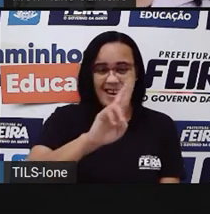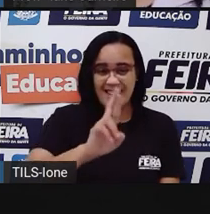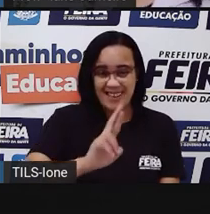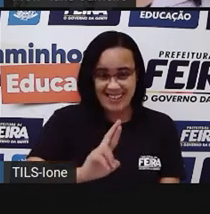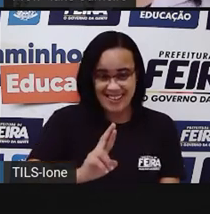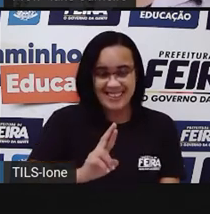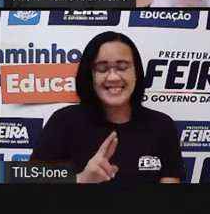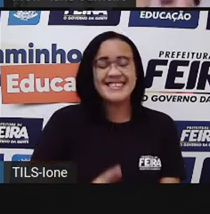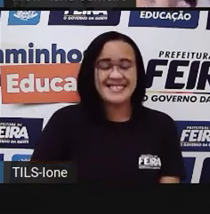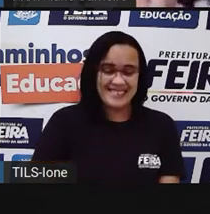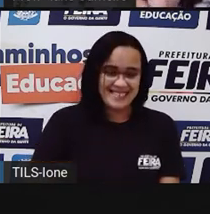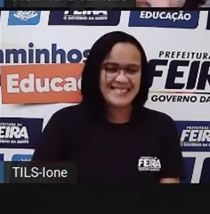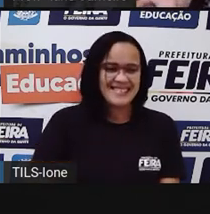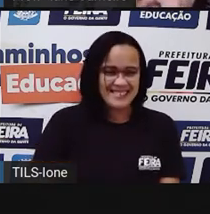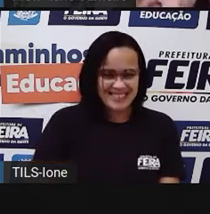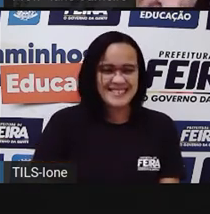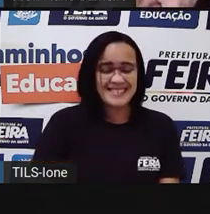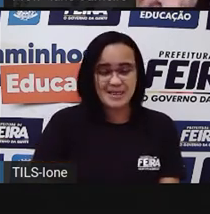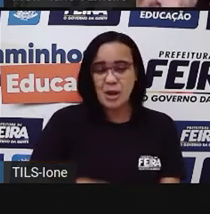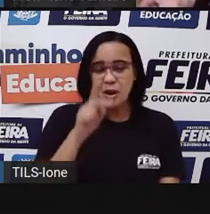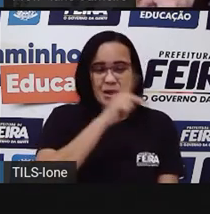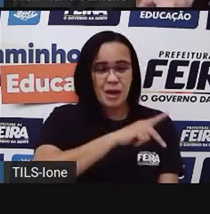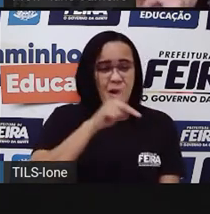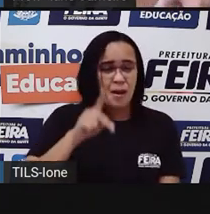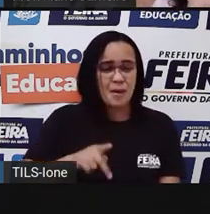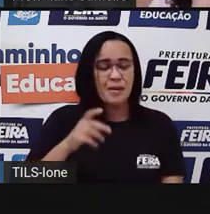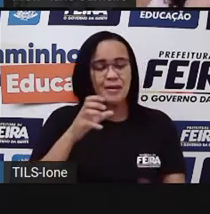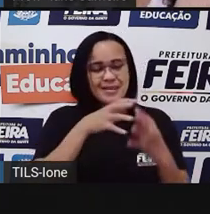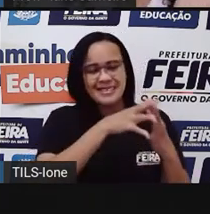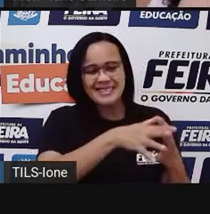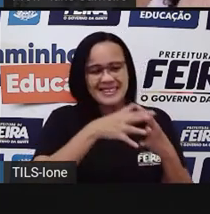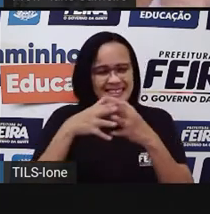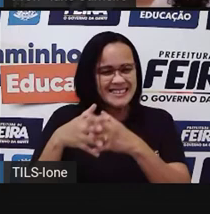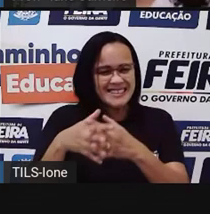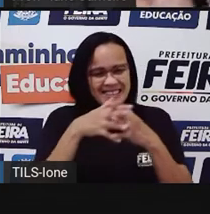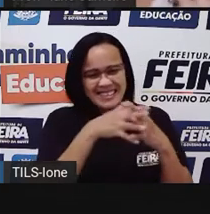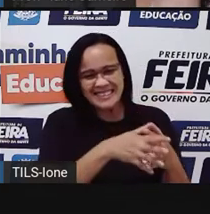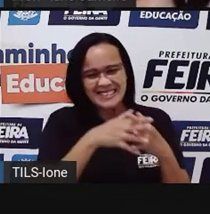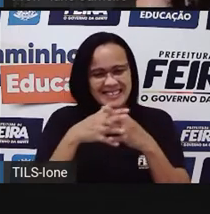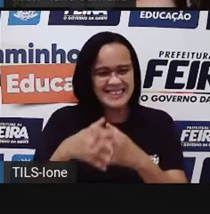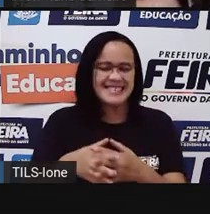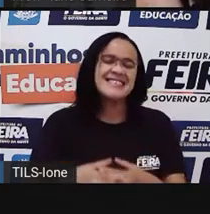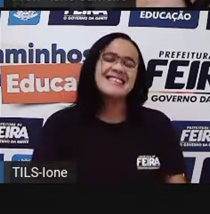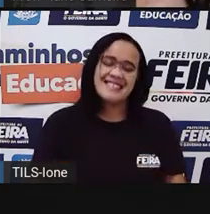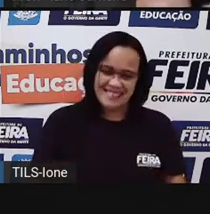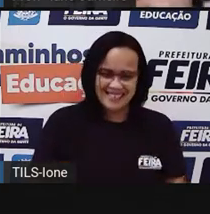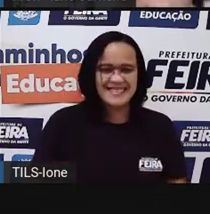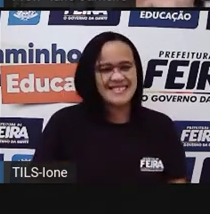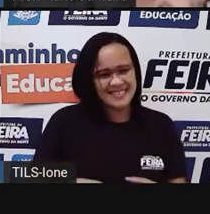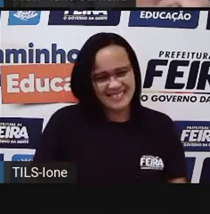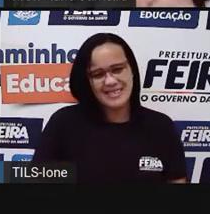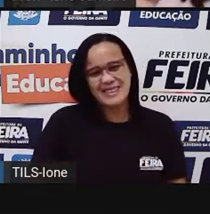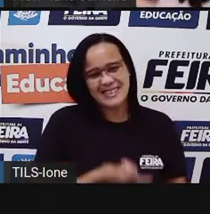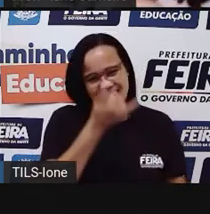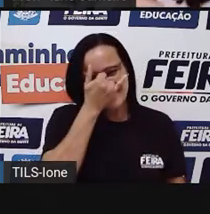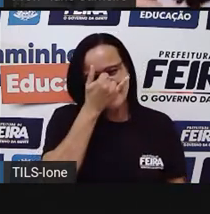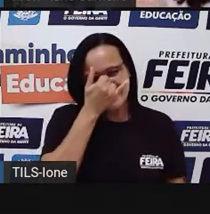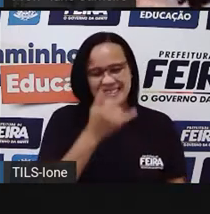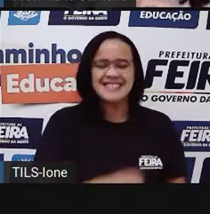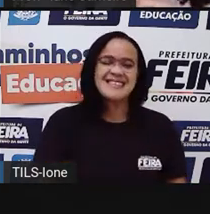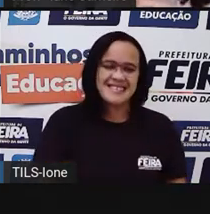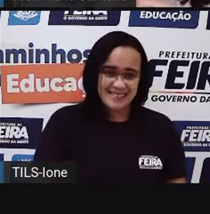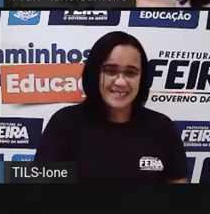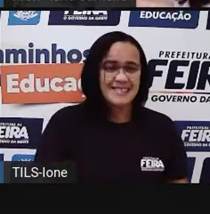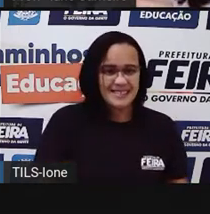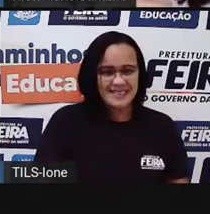Prova. 50 reais. A Prova está falando uma coisa e escrevendo outra. É para ver se vocês estão